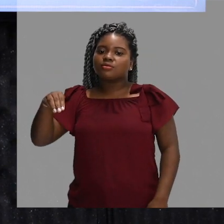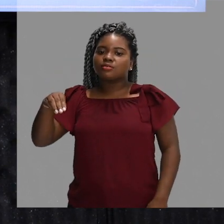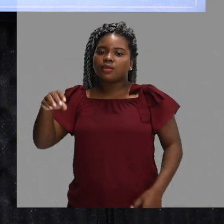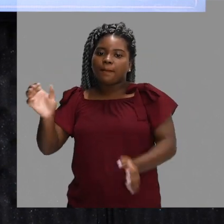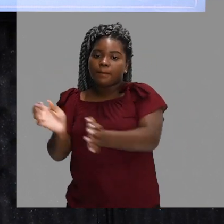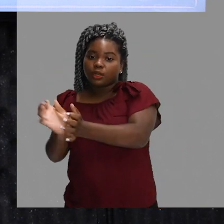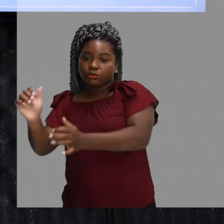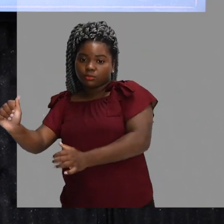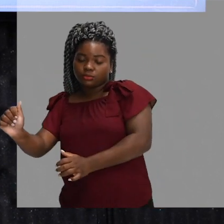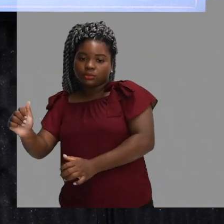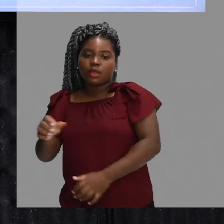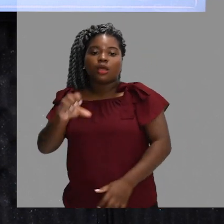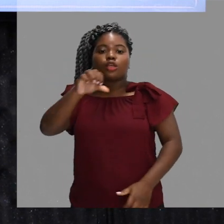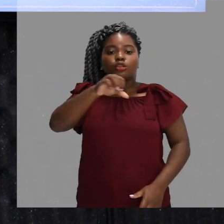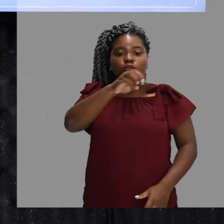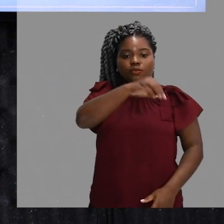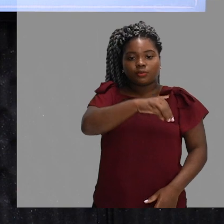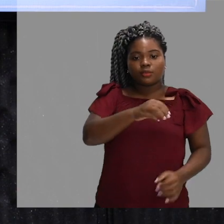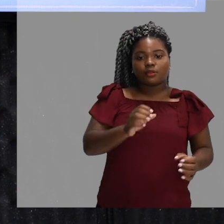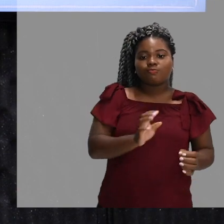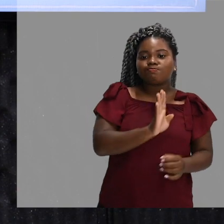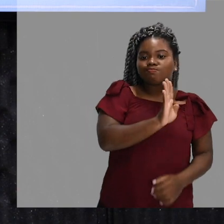quadrados para a equipe B.